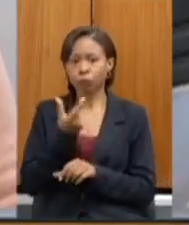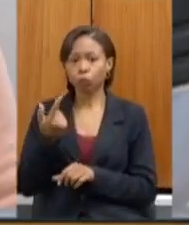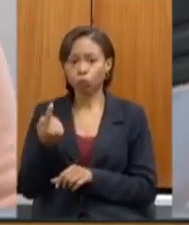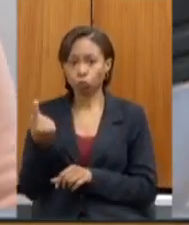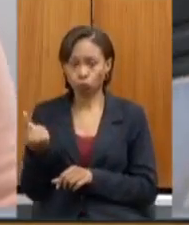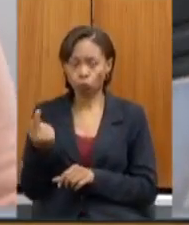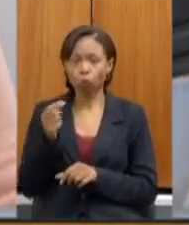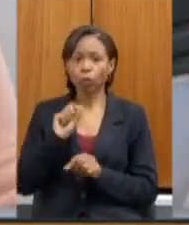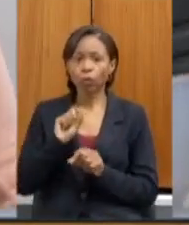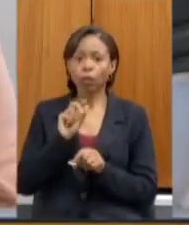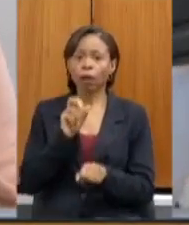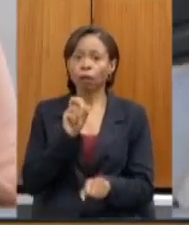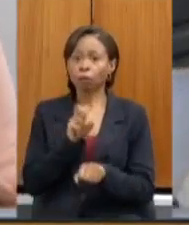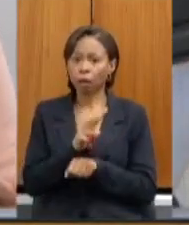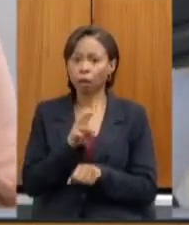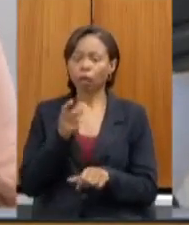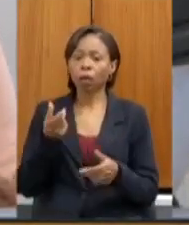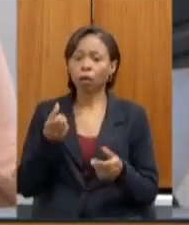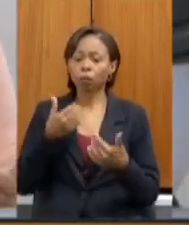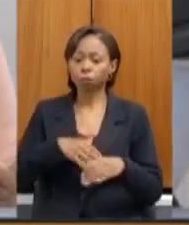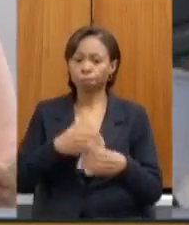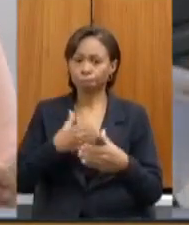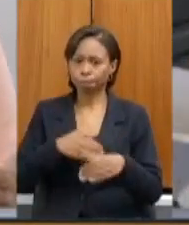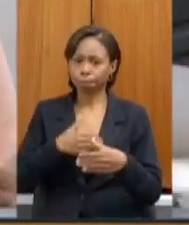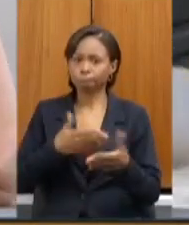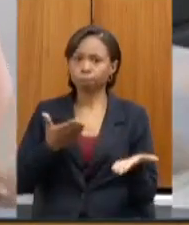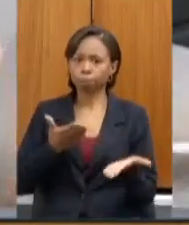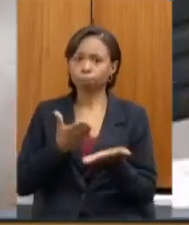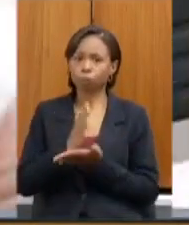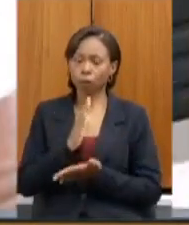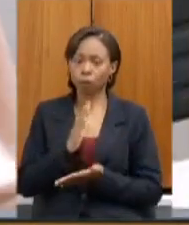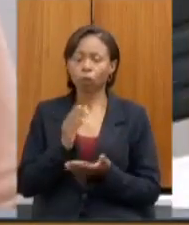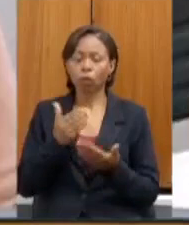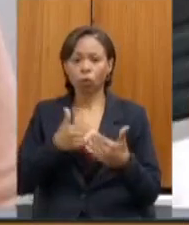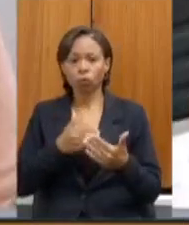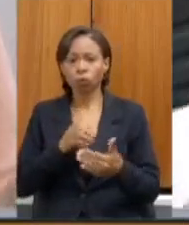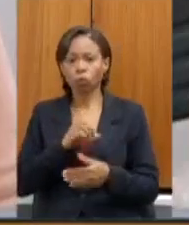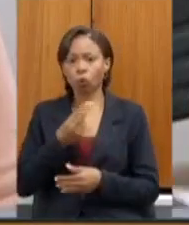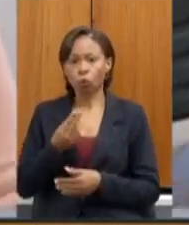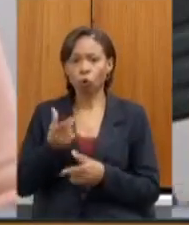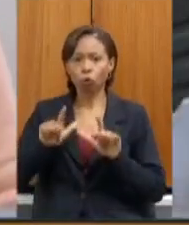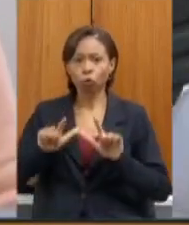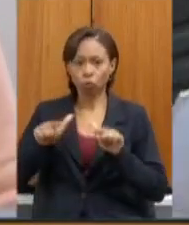vagas venham a ser preenchidas por meio de concurso público de provas e ou títulos